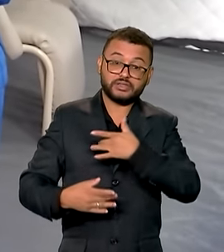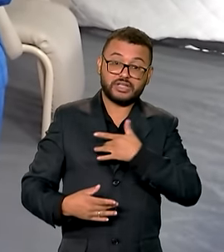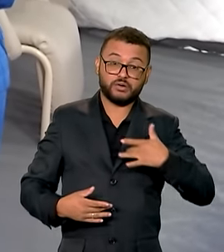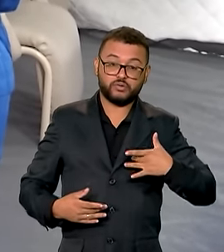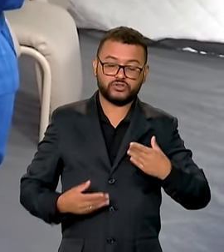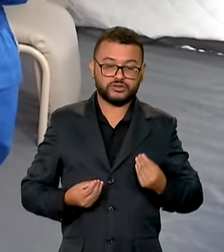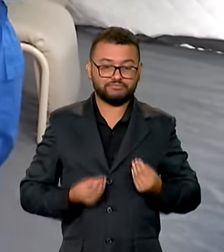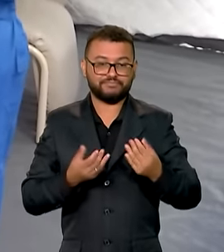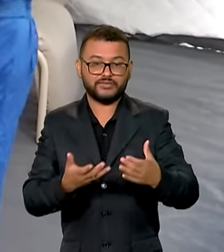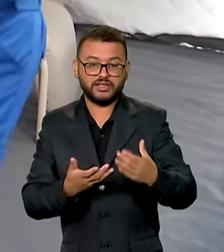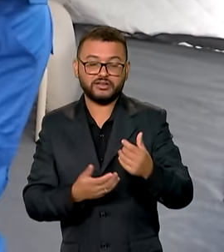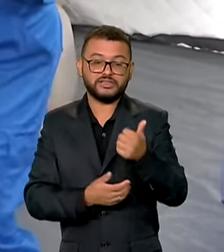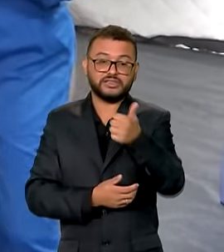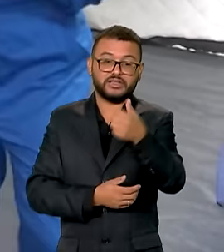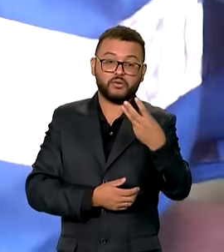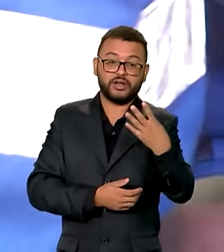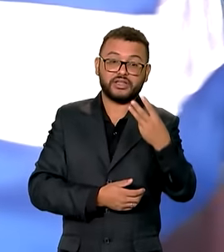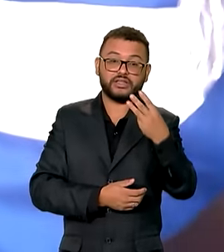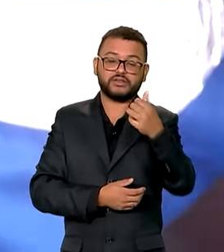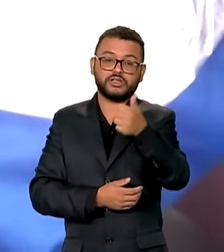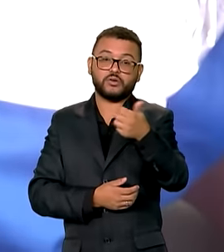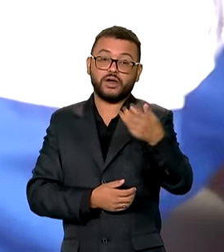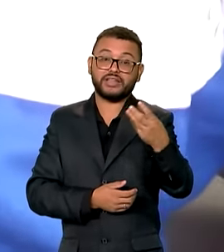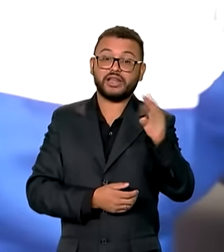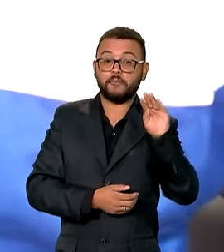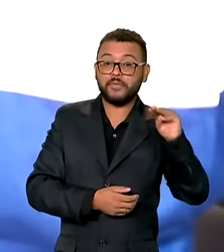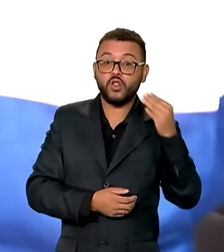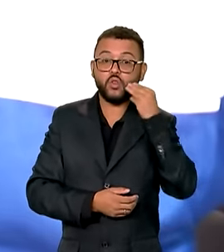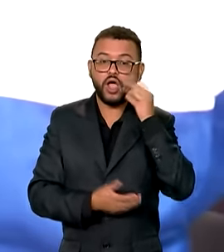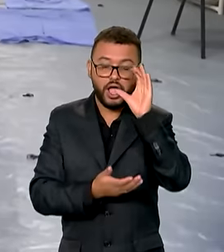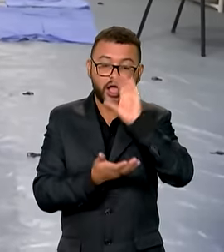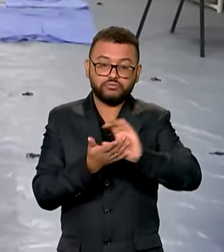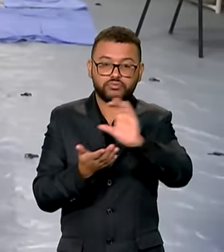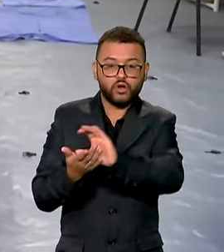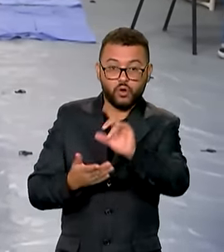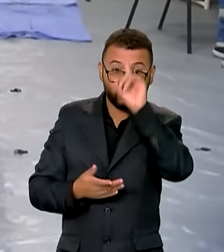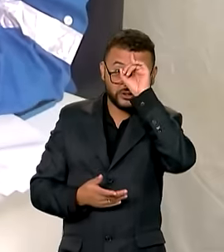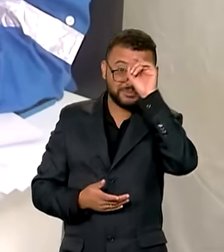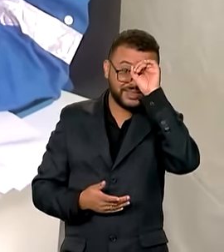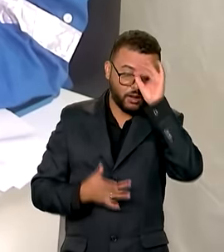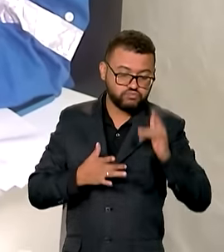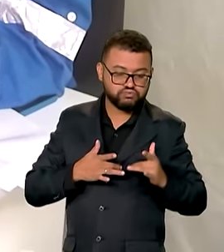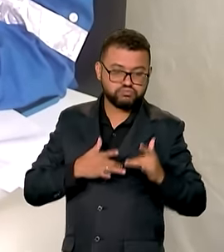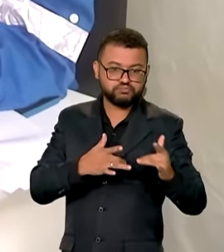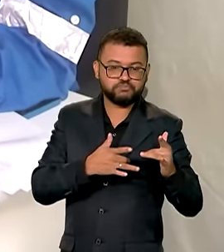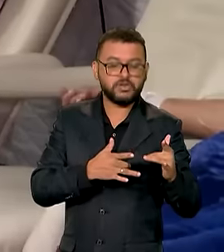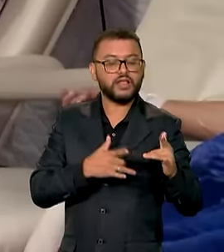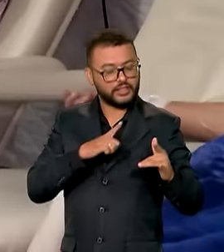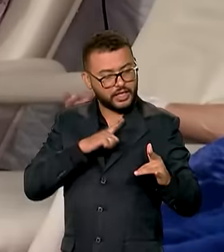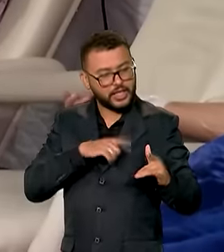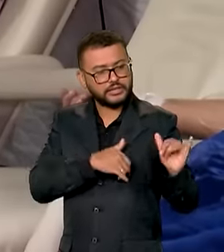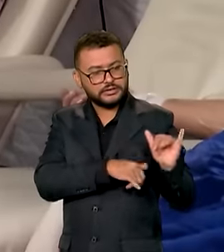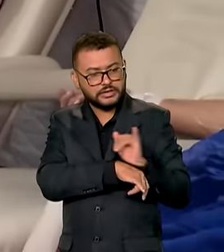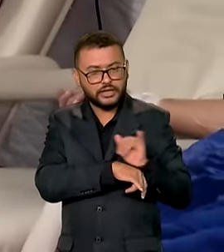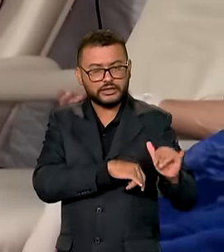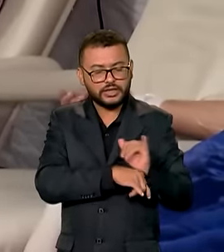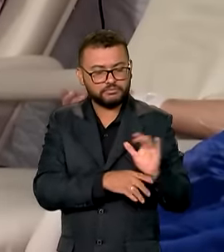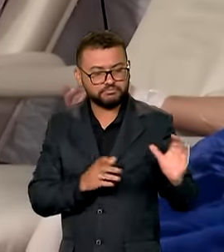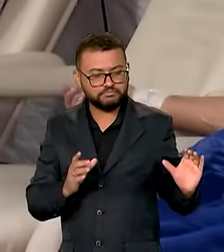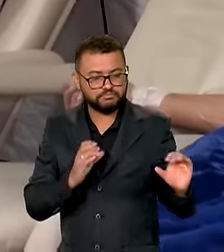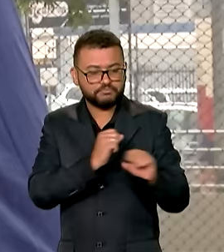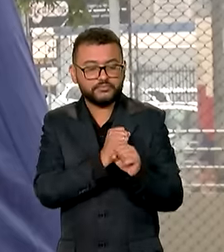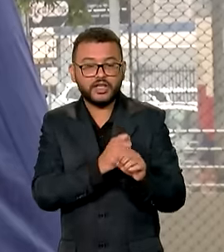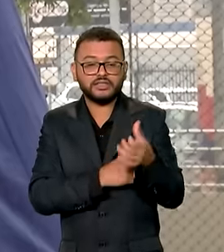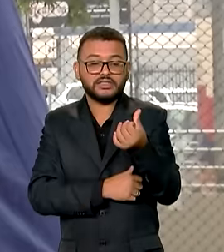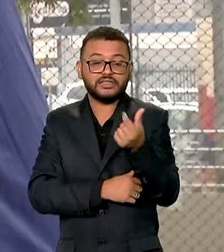143 milhões de reais para a rede de hospitais filantrópicos do Estado. A medida vai alcançar 62